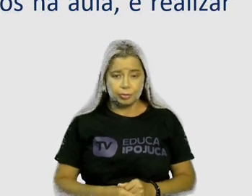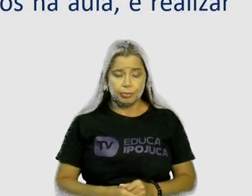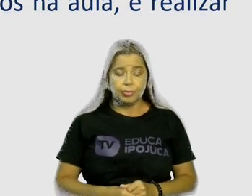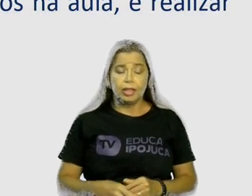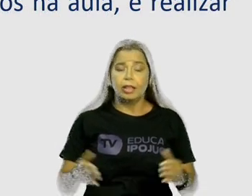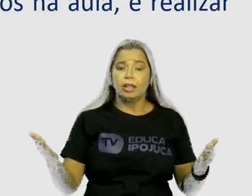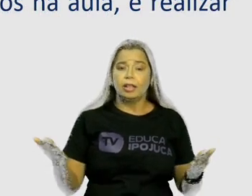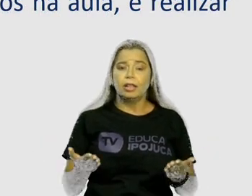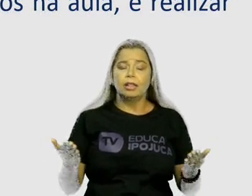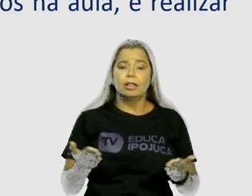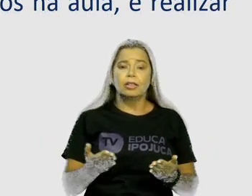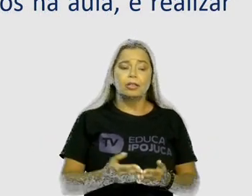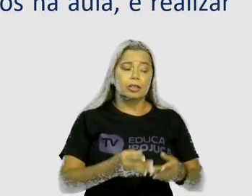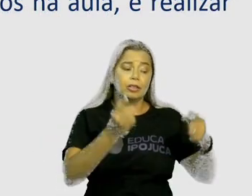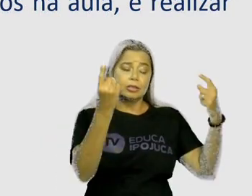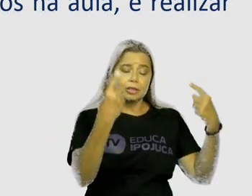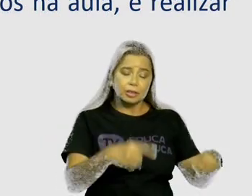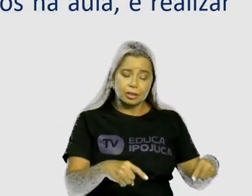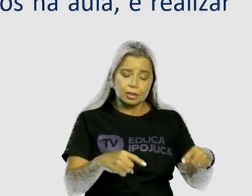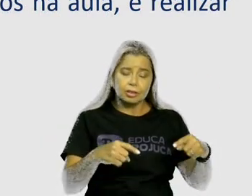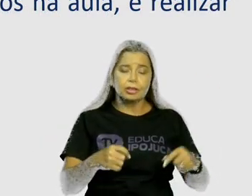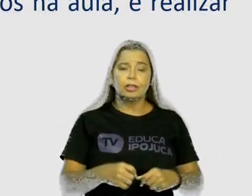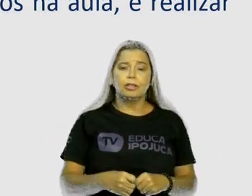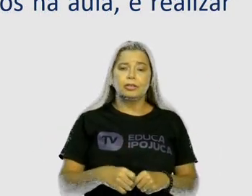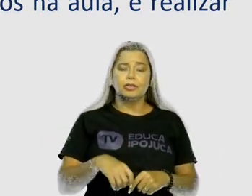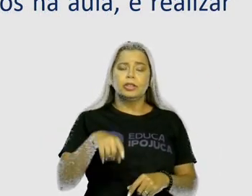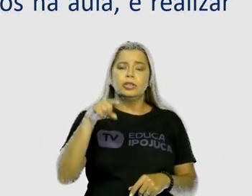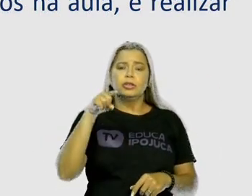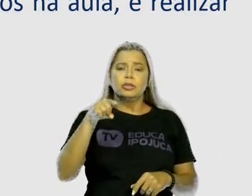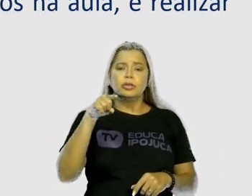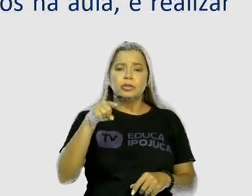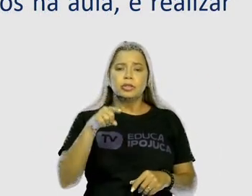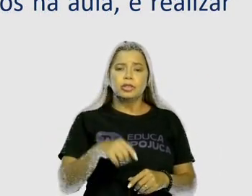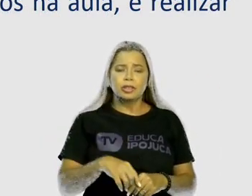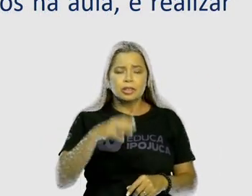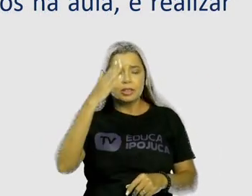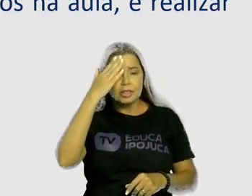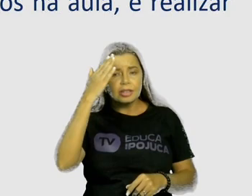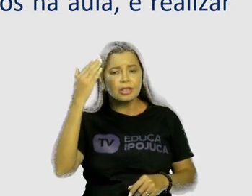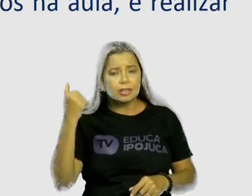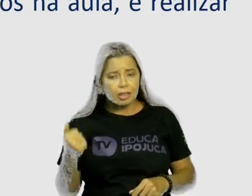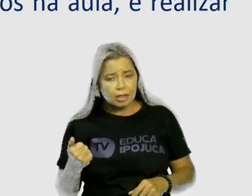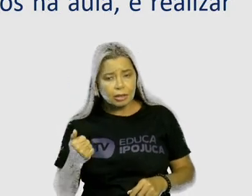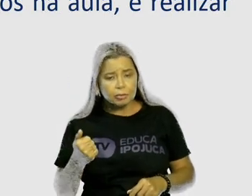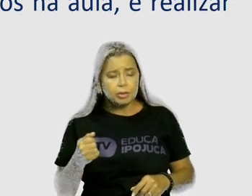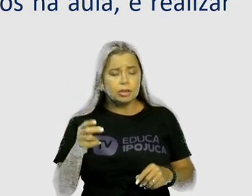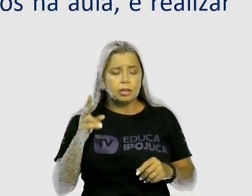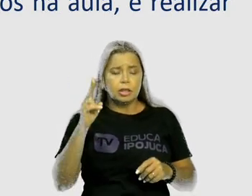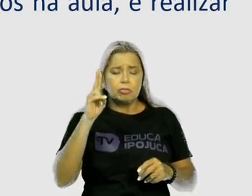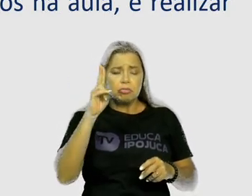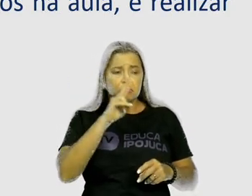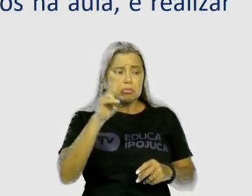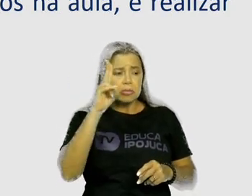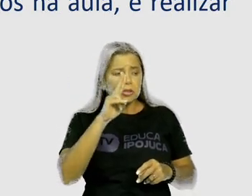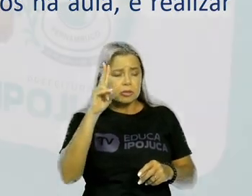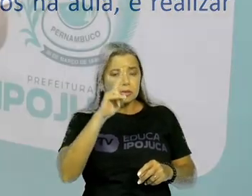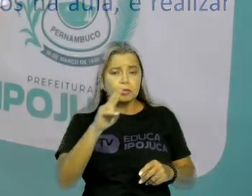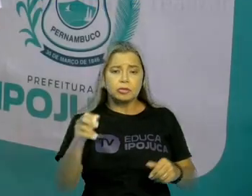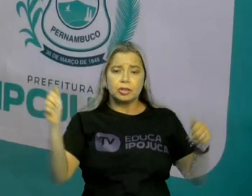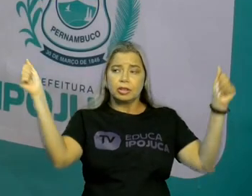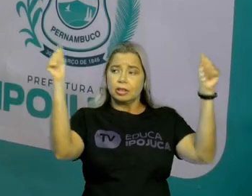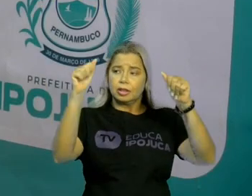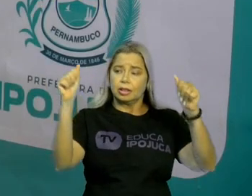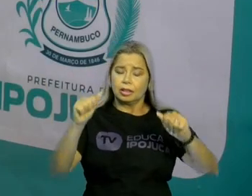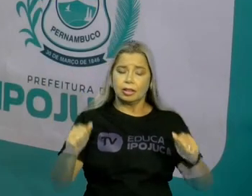Qual o tipo de arte visual você já visualizou ou produziu no decorrer da sua vida? Você já fez algum